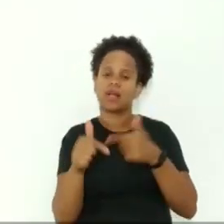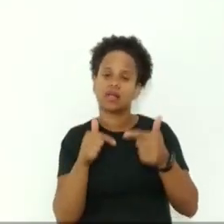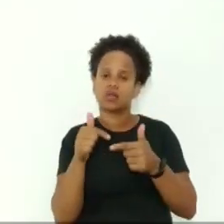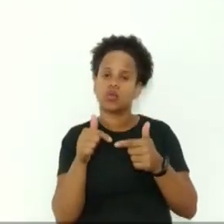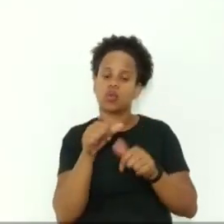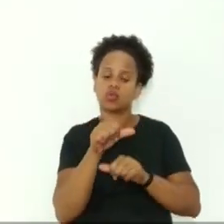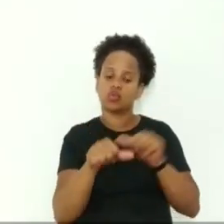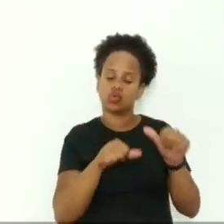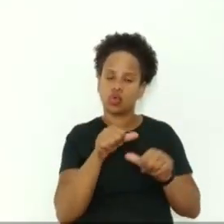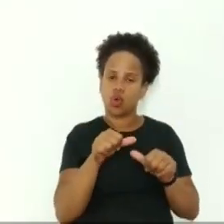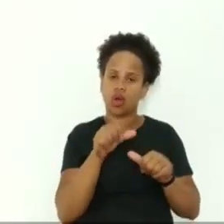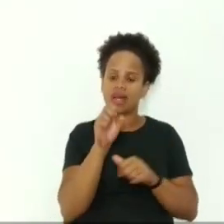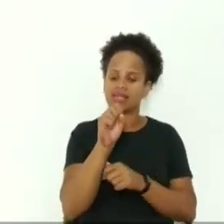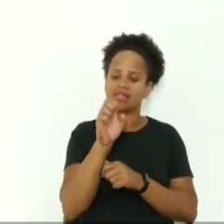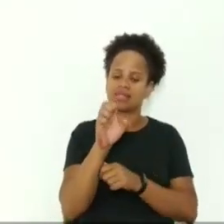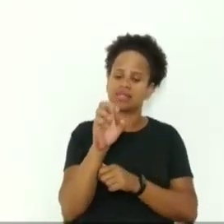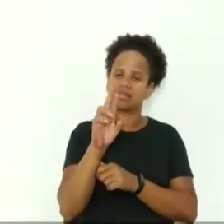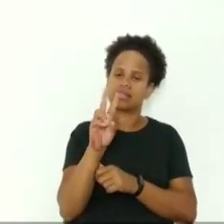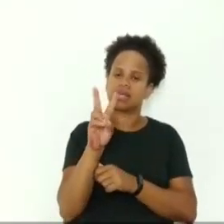que estão inseridos